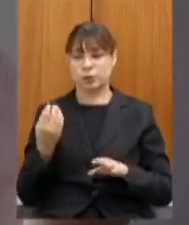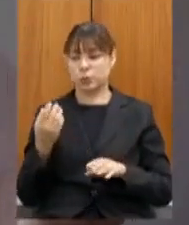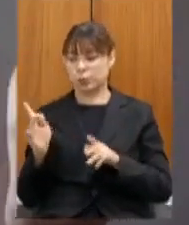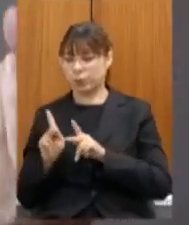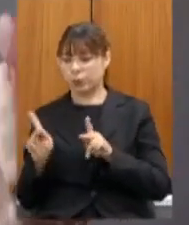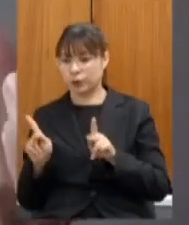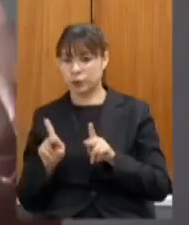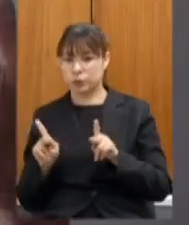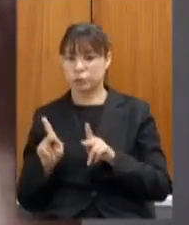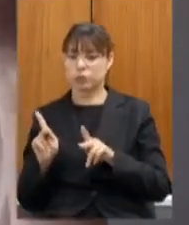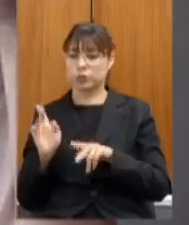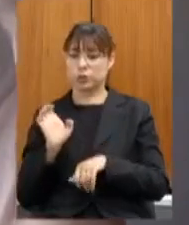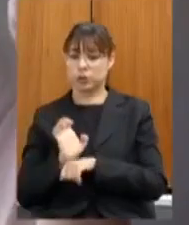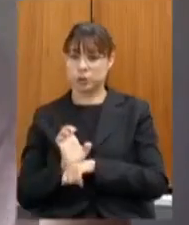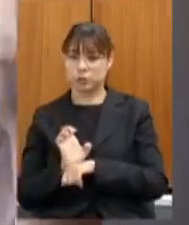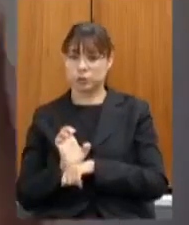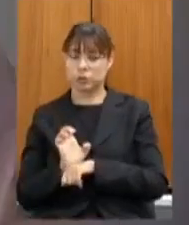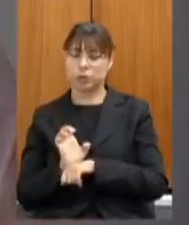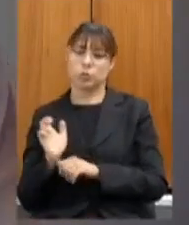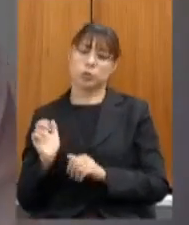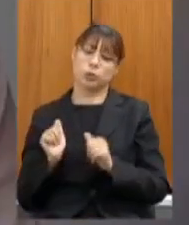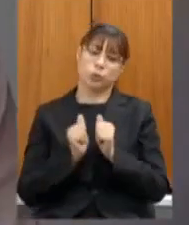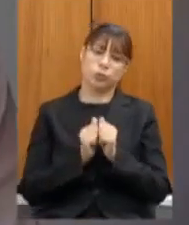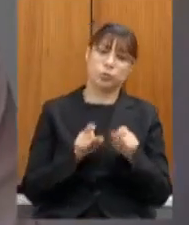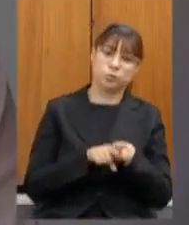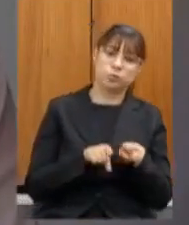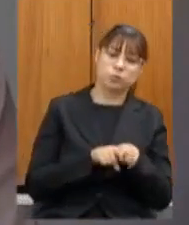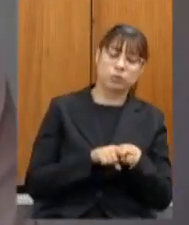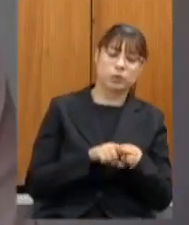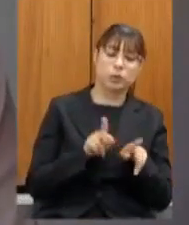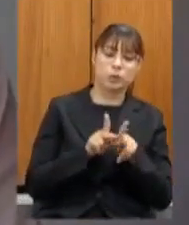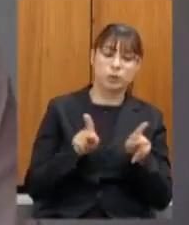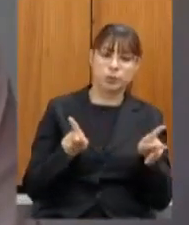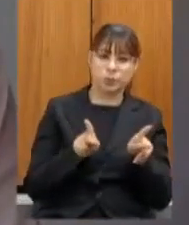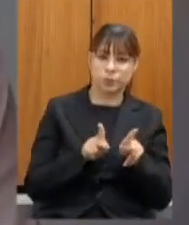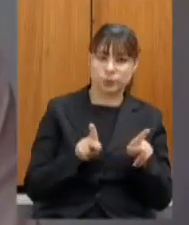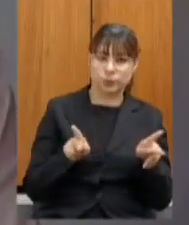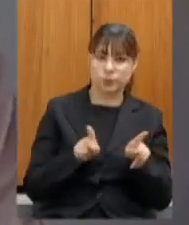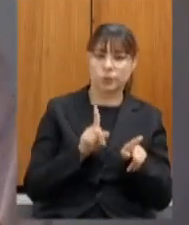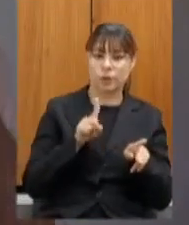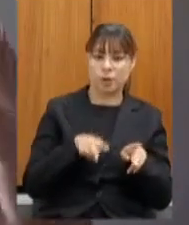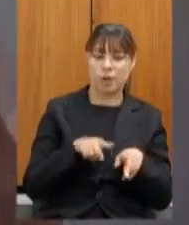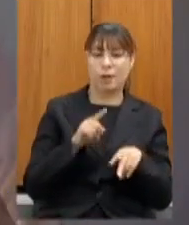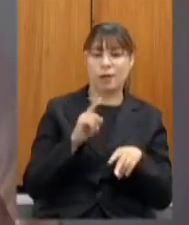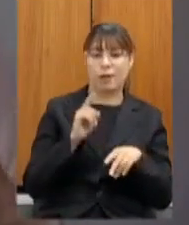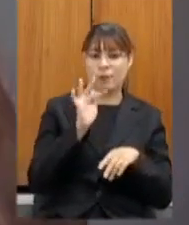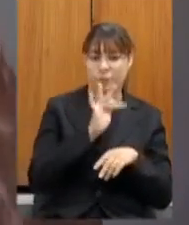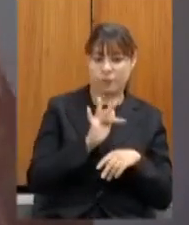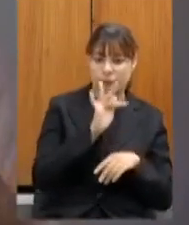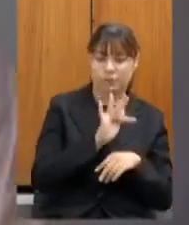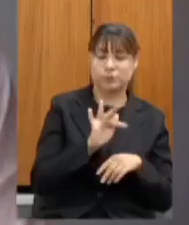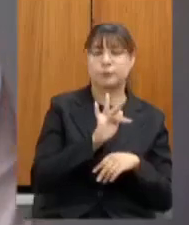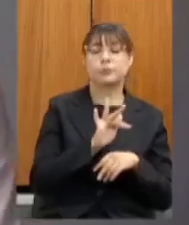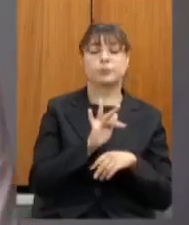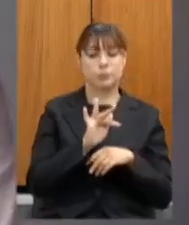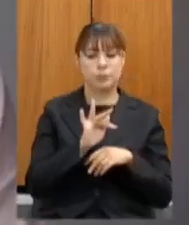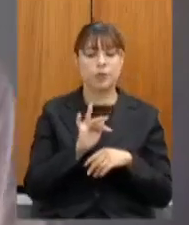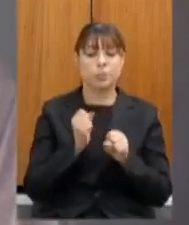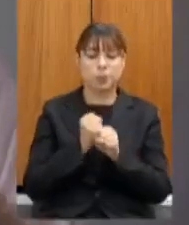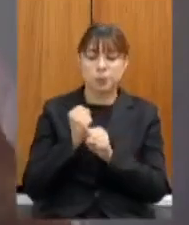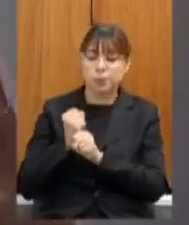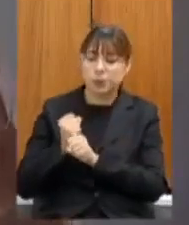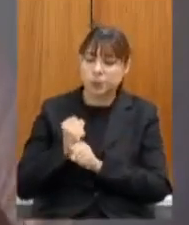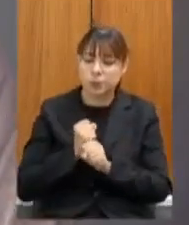professores da rede estadual de ensino como de professores da educação do ensino superior vem construindo esse material